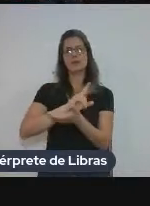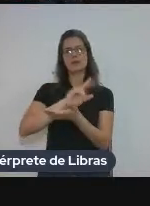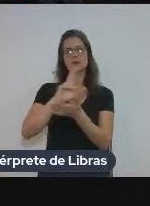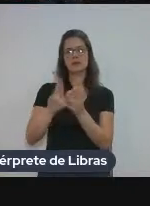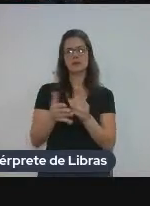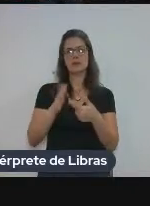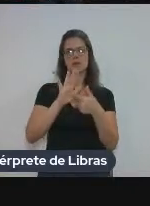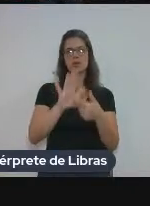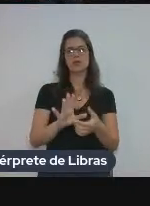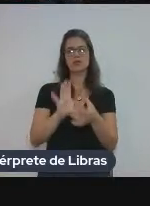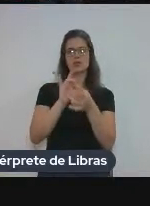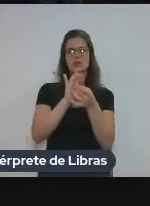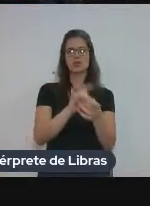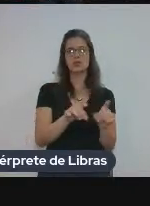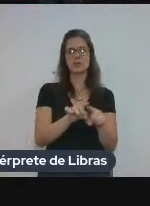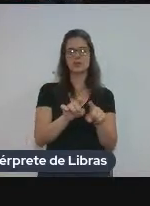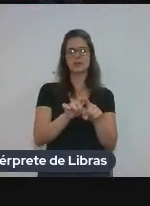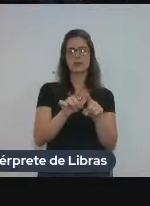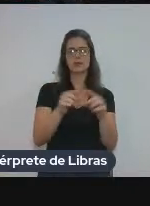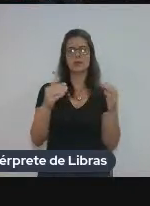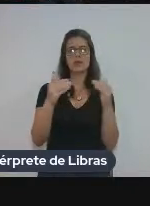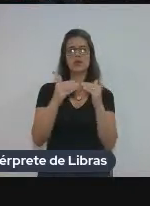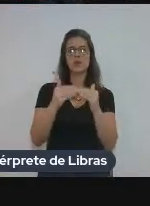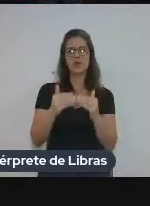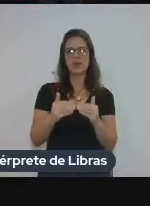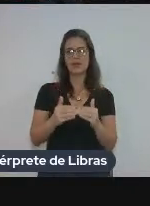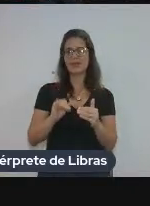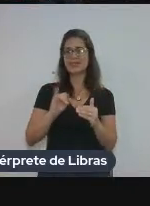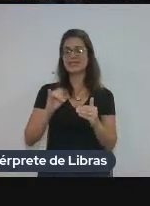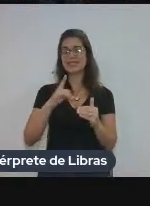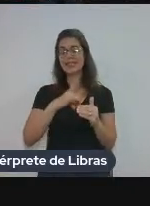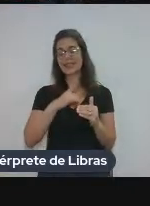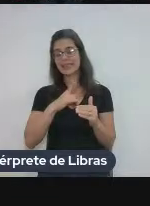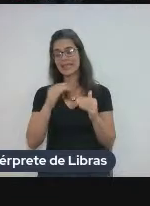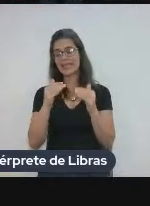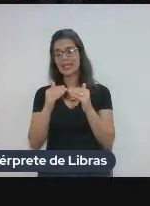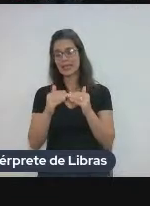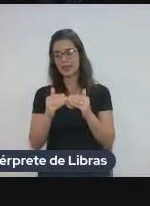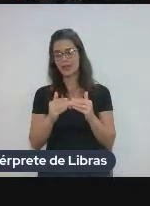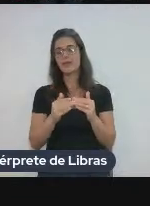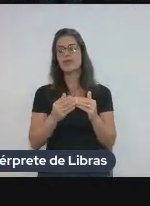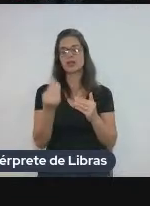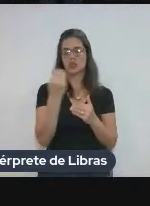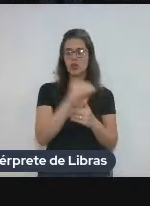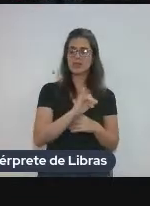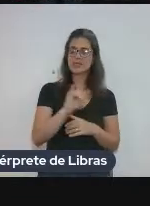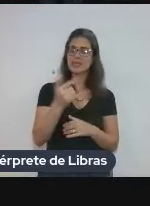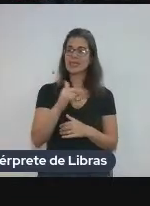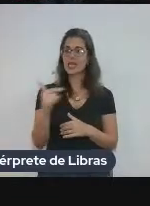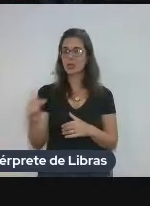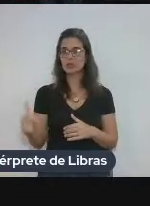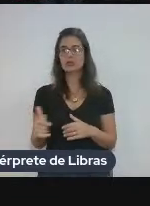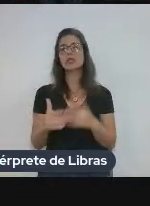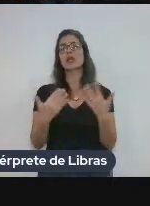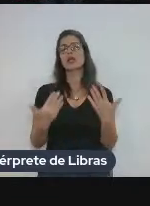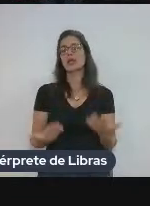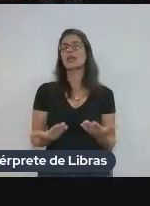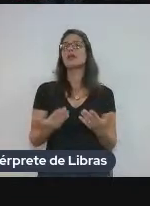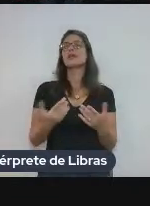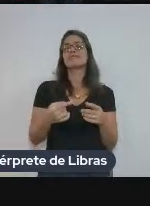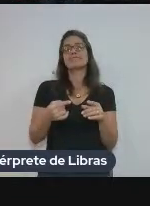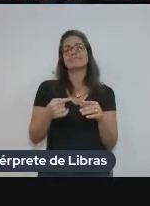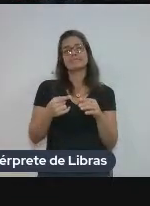exemplos e os equivalentes, né? Se eles existirem, porque às vezes não existe a equivalência óbvia, né? A prima passa.